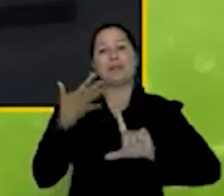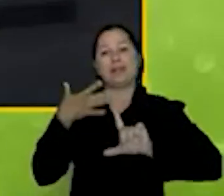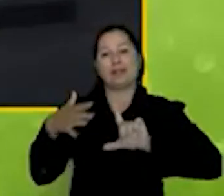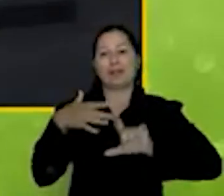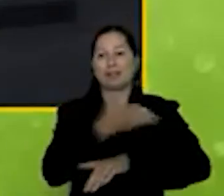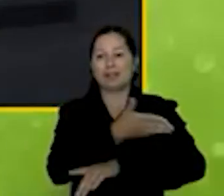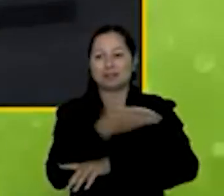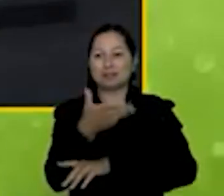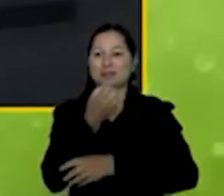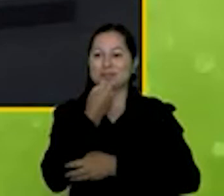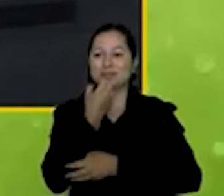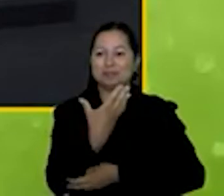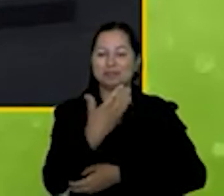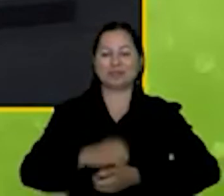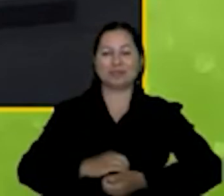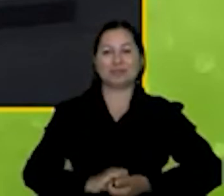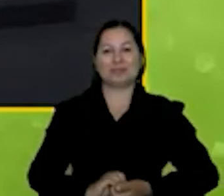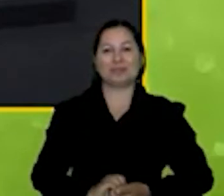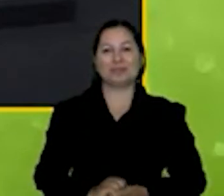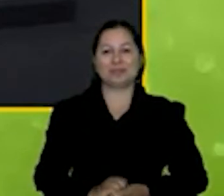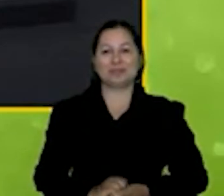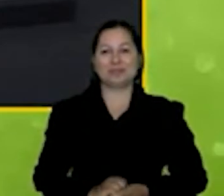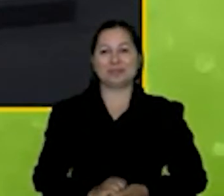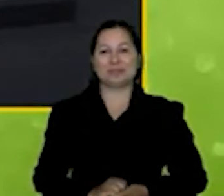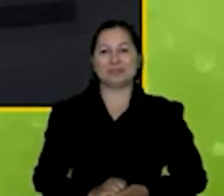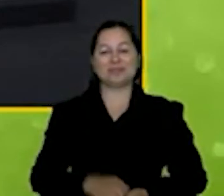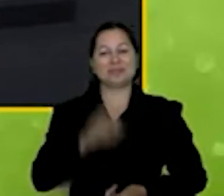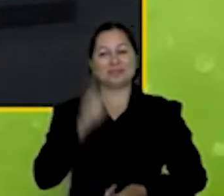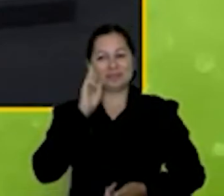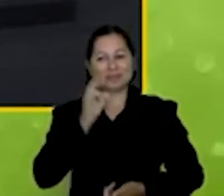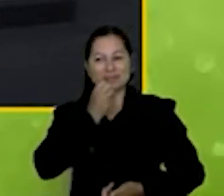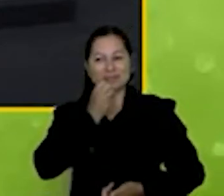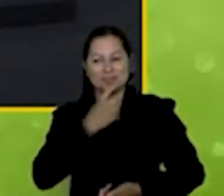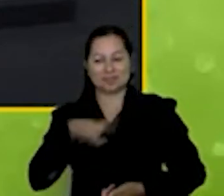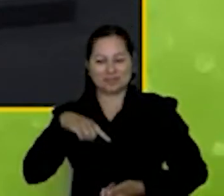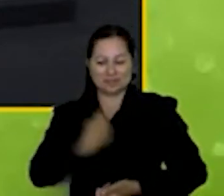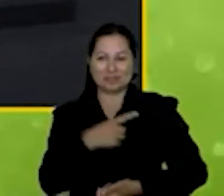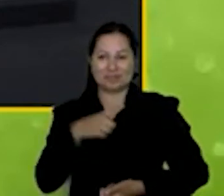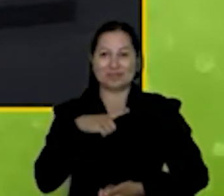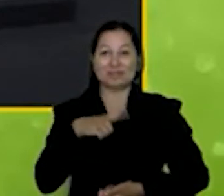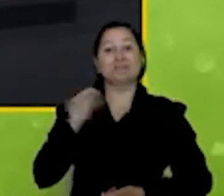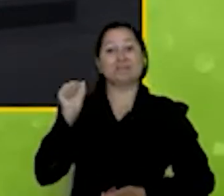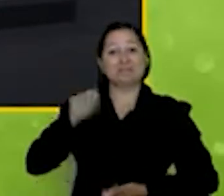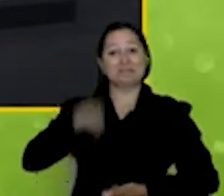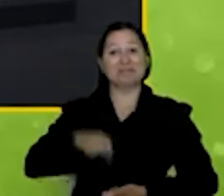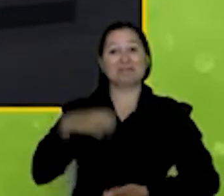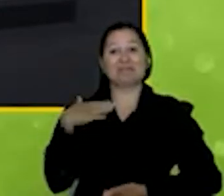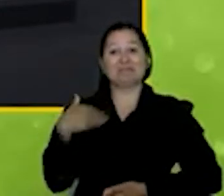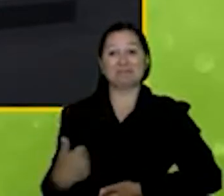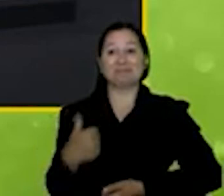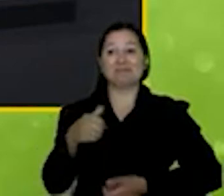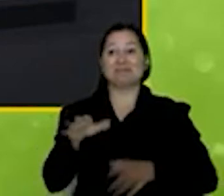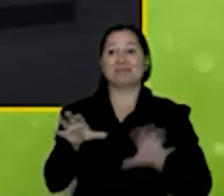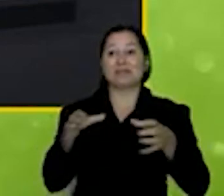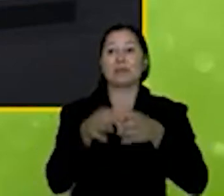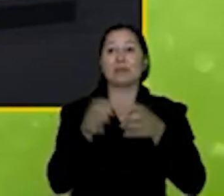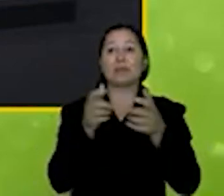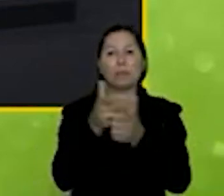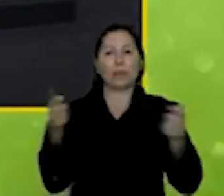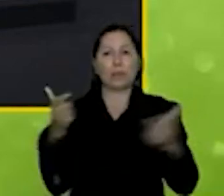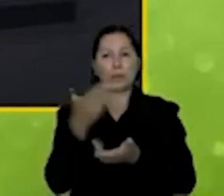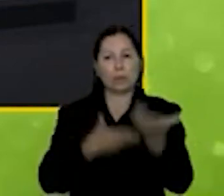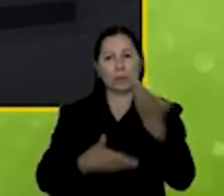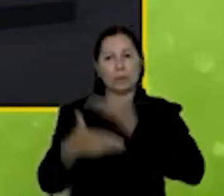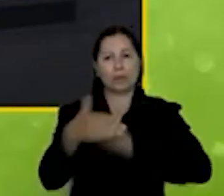comentou Bruno a Bianca lembrou muito bem a gente tem sim um chamamento também para as grandes empresas o que a gente chama dos